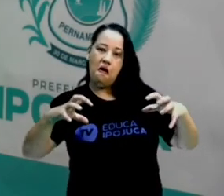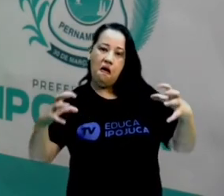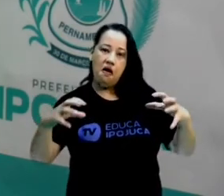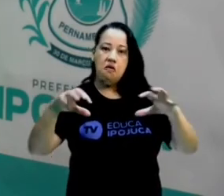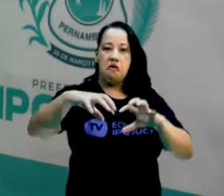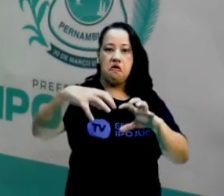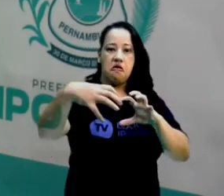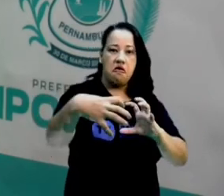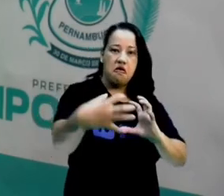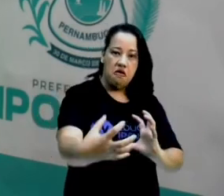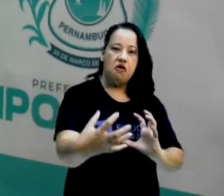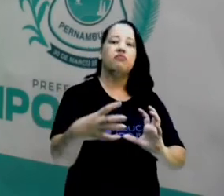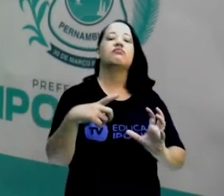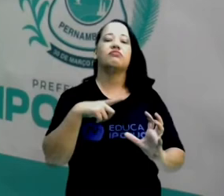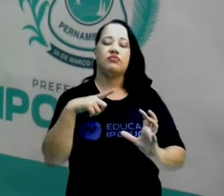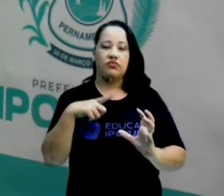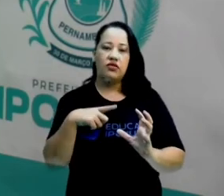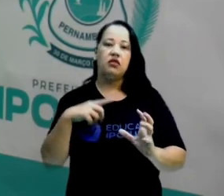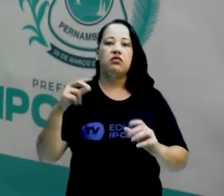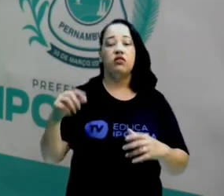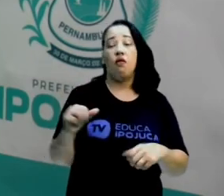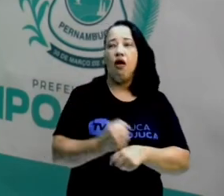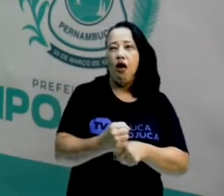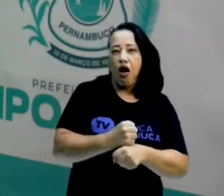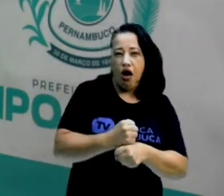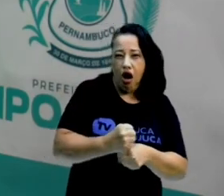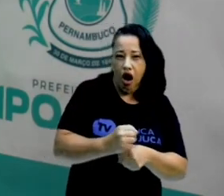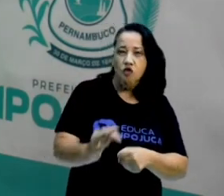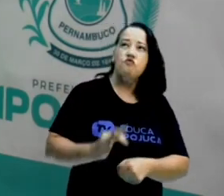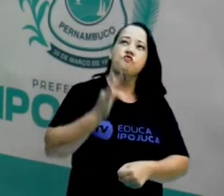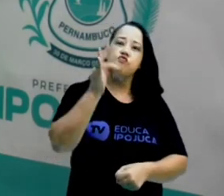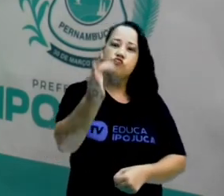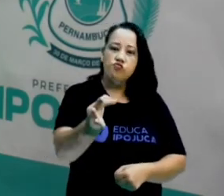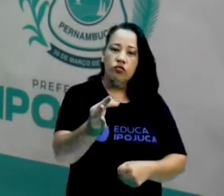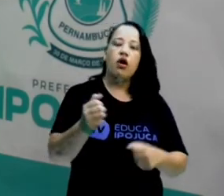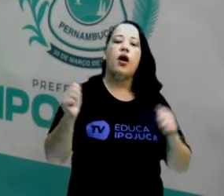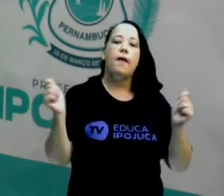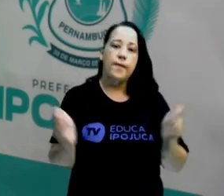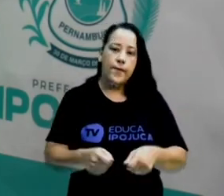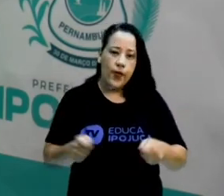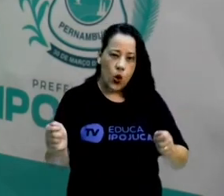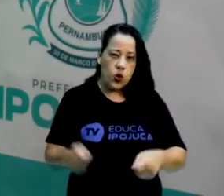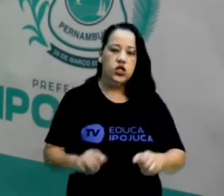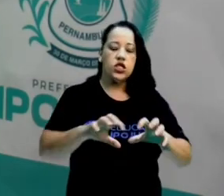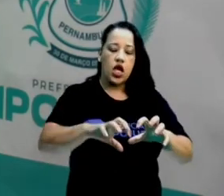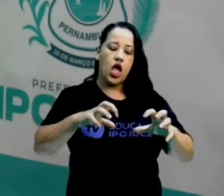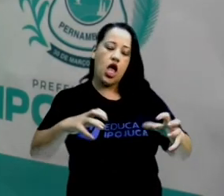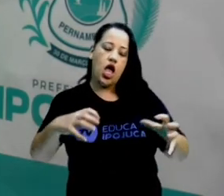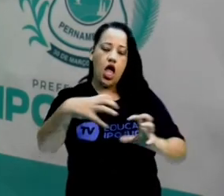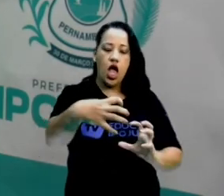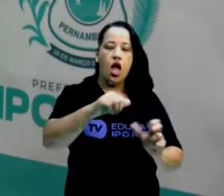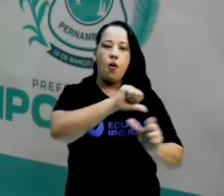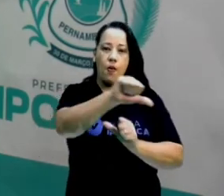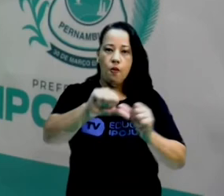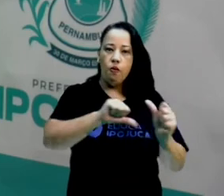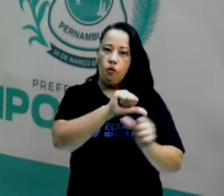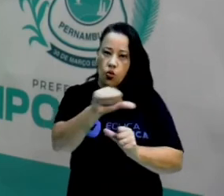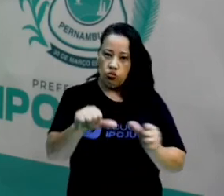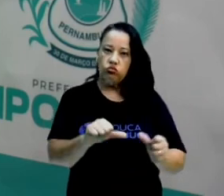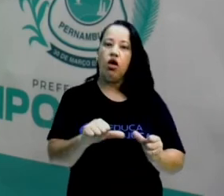vai ter uma configuração diferente na formação desses continentes.